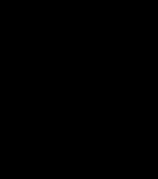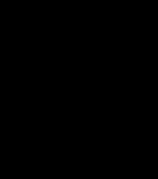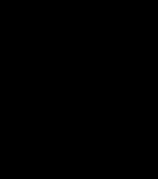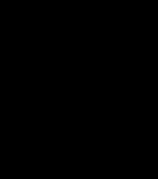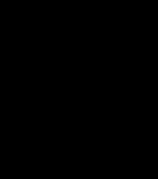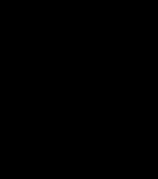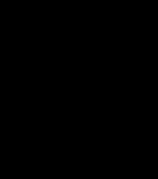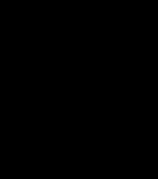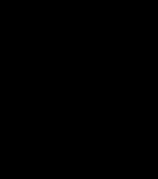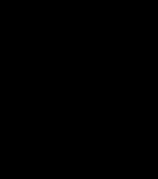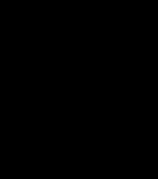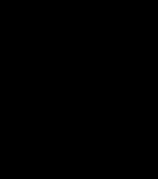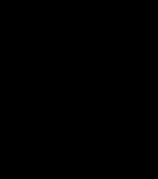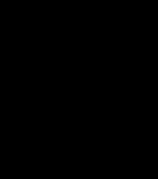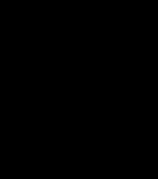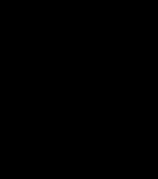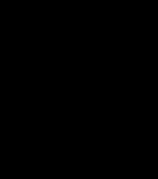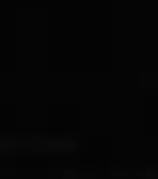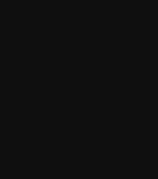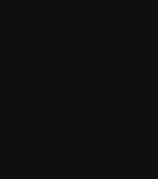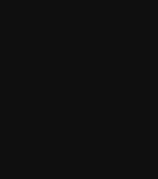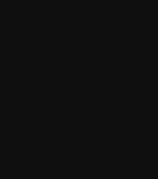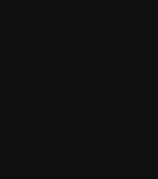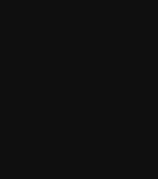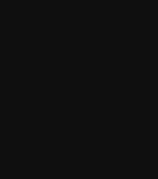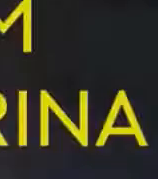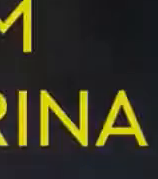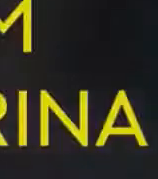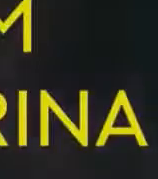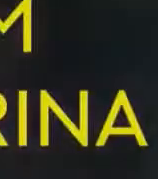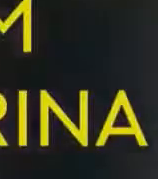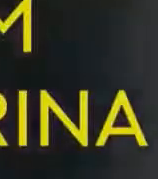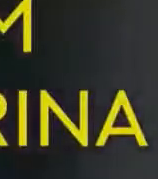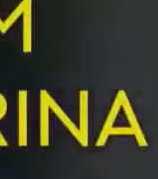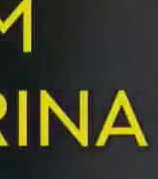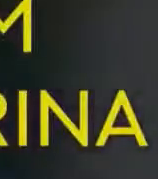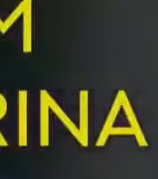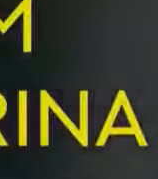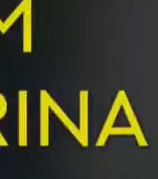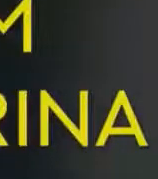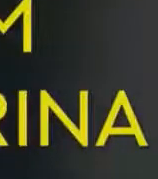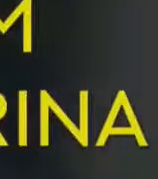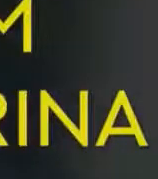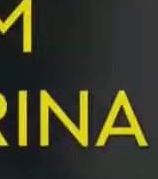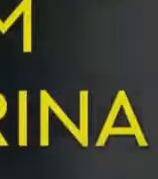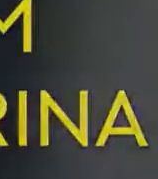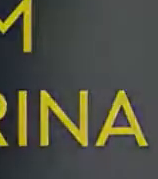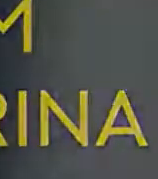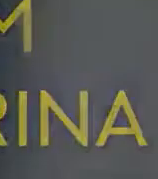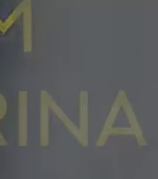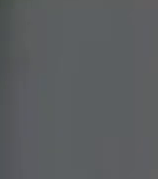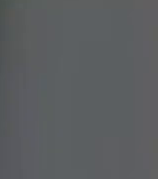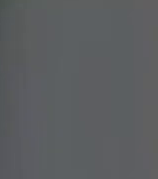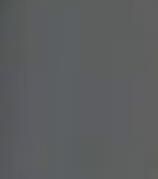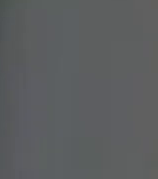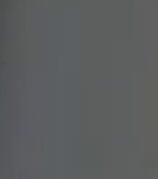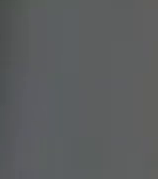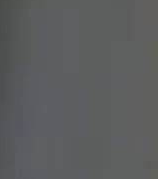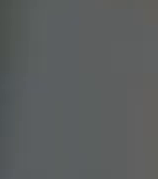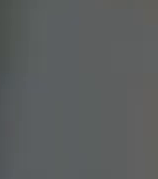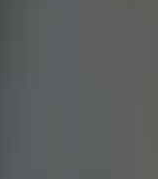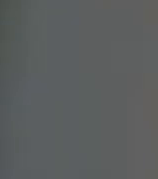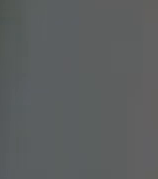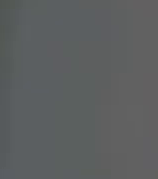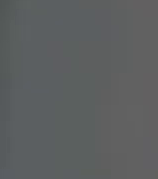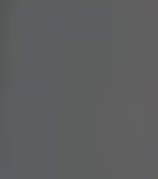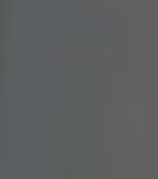muito de nossa amiga Júlia. Ô prof, tu falou a todos mesmo? Já isso tá caparito.